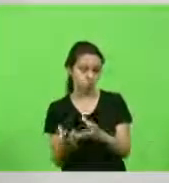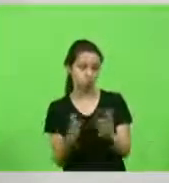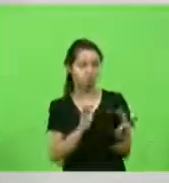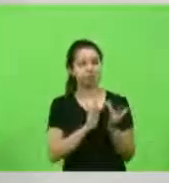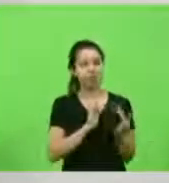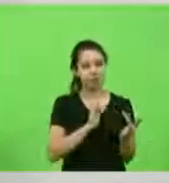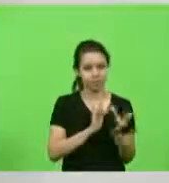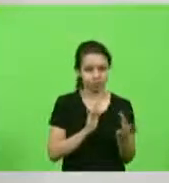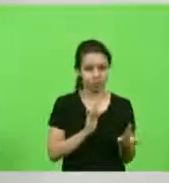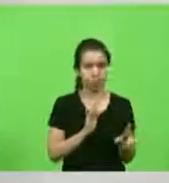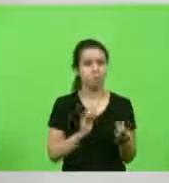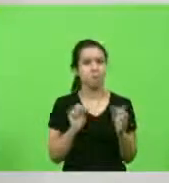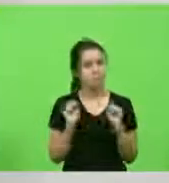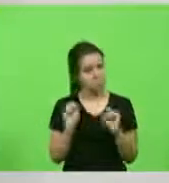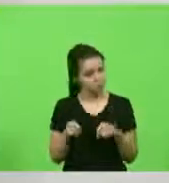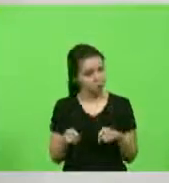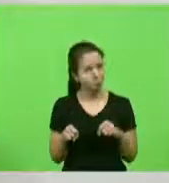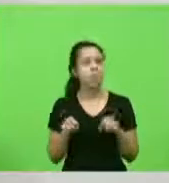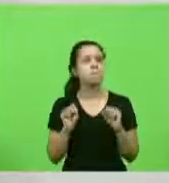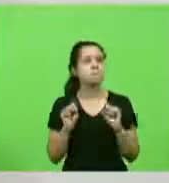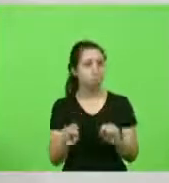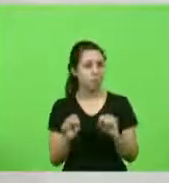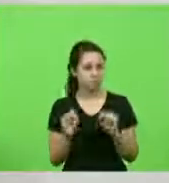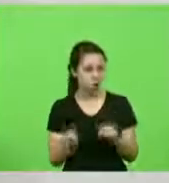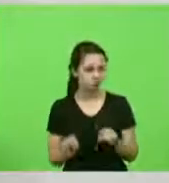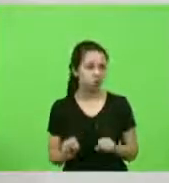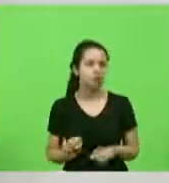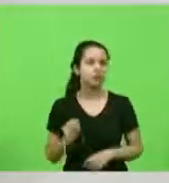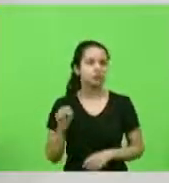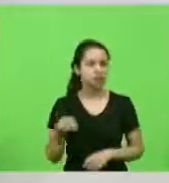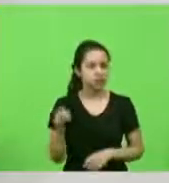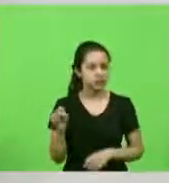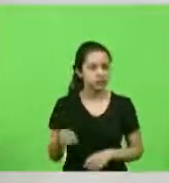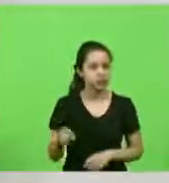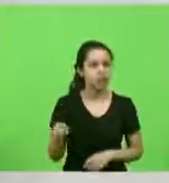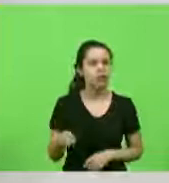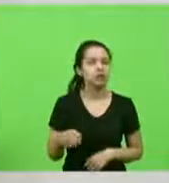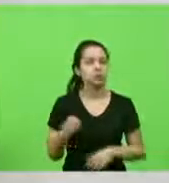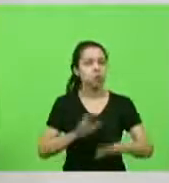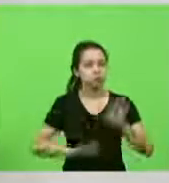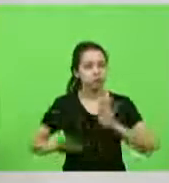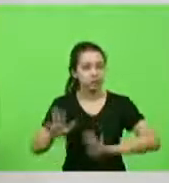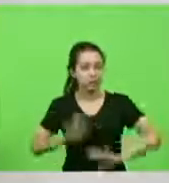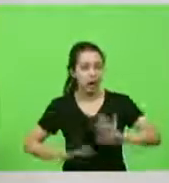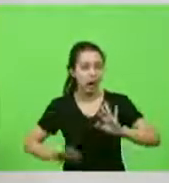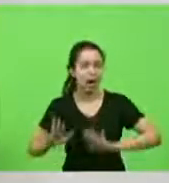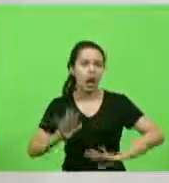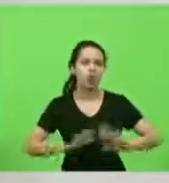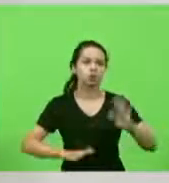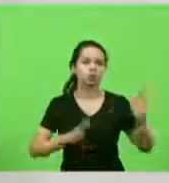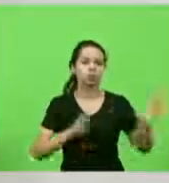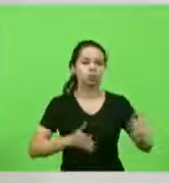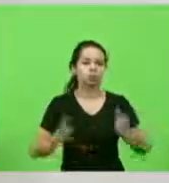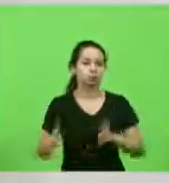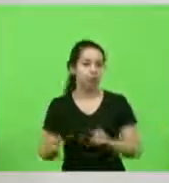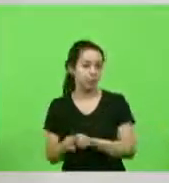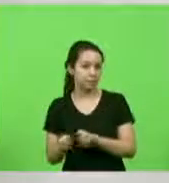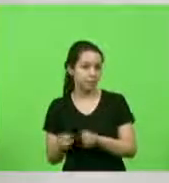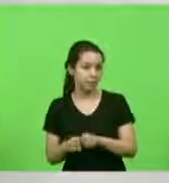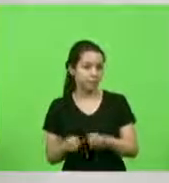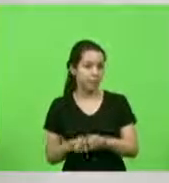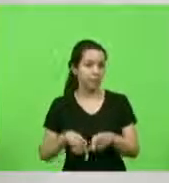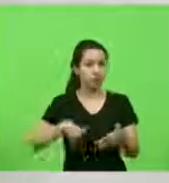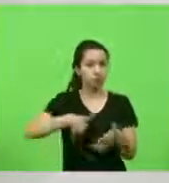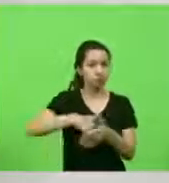pode ser praticada assim com medidas sanitárias com todos os cuidados inclusive o futebol que todos os catarinenses